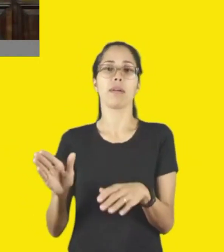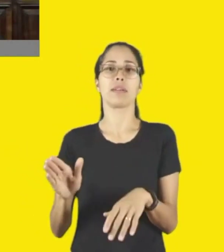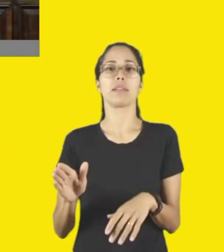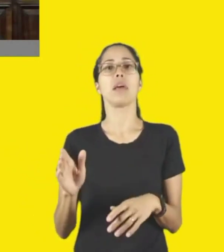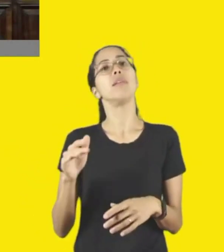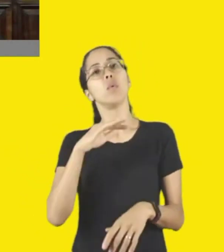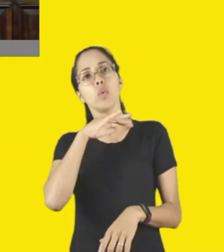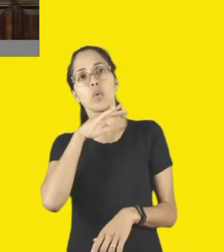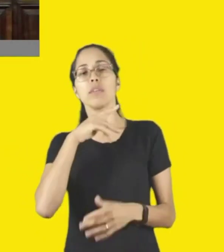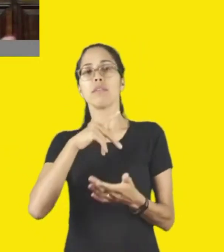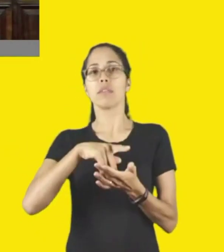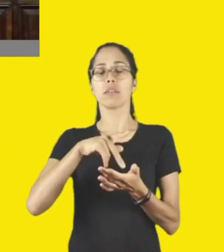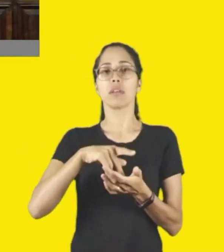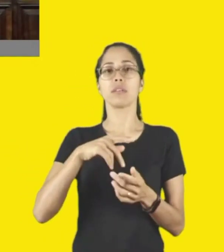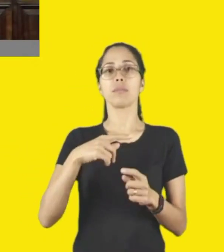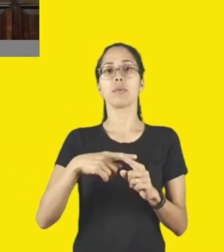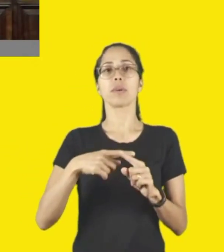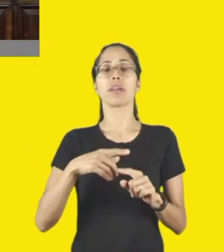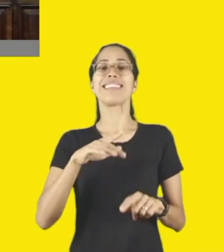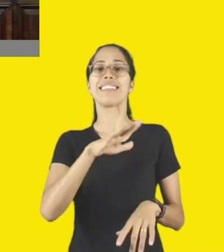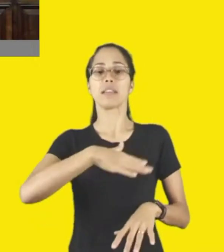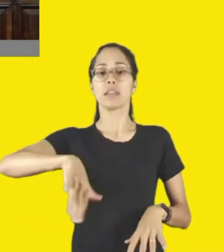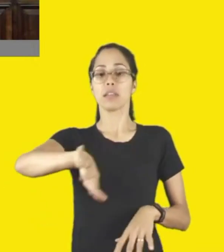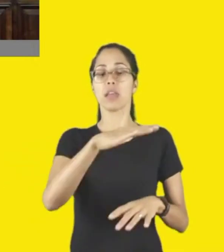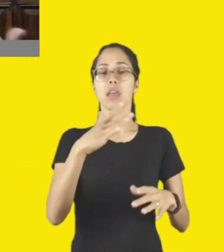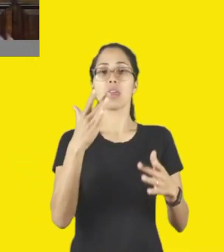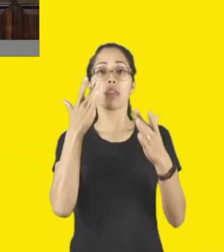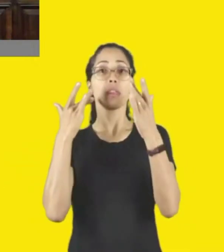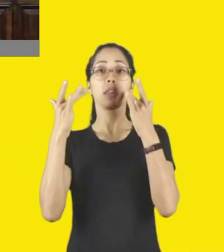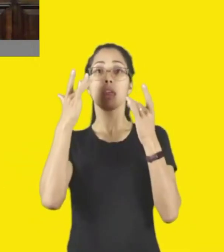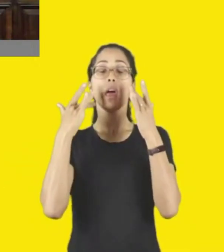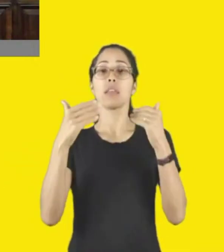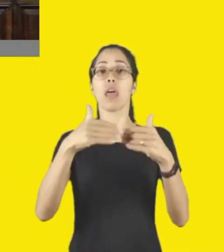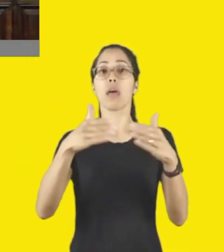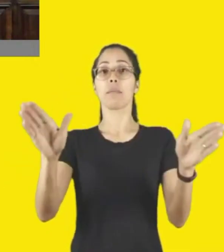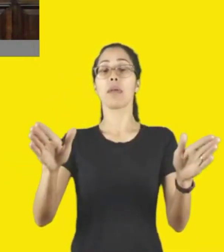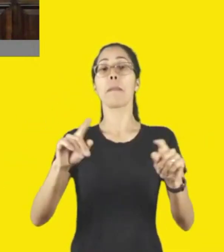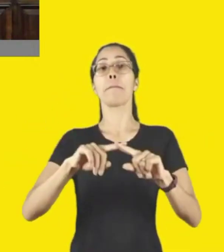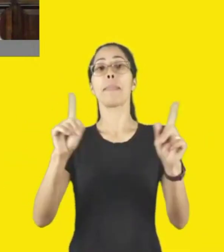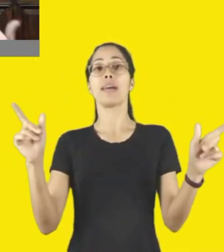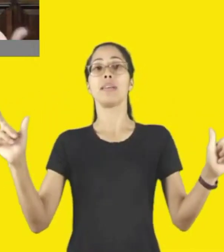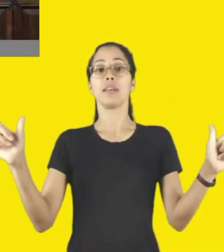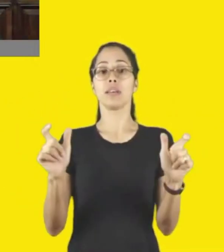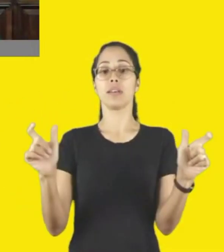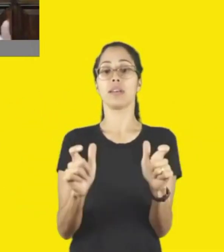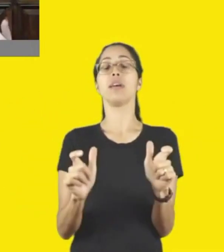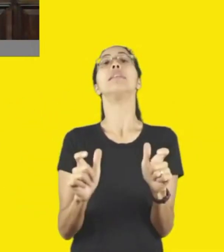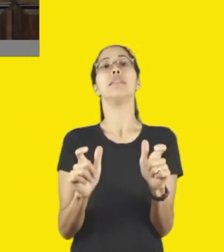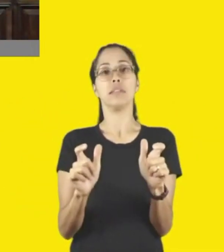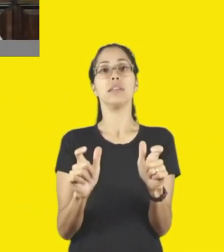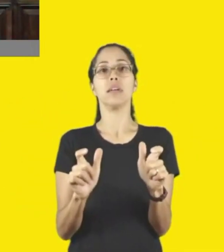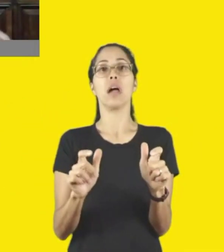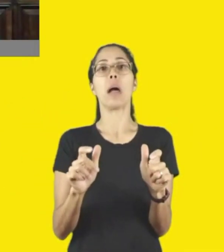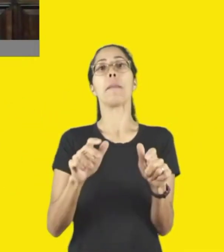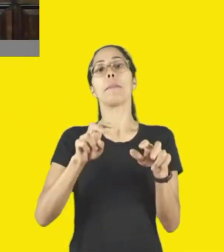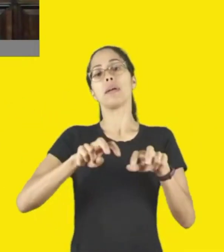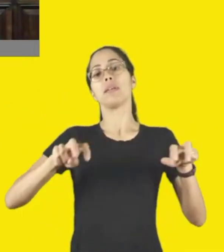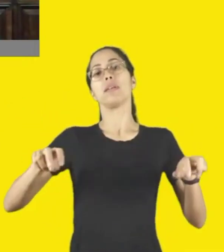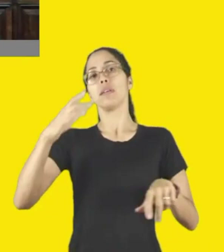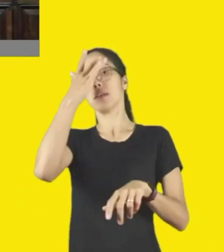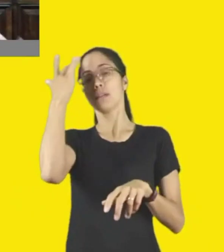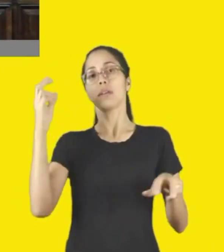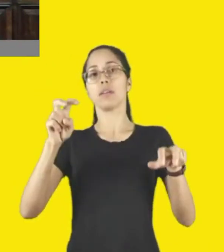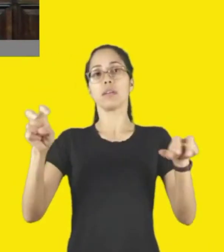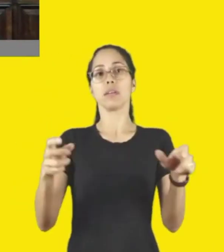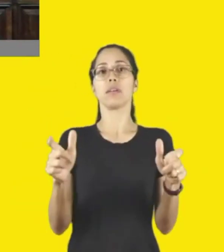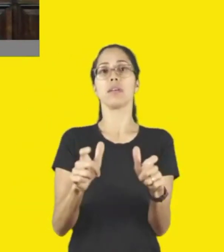teatro aberto, mas sessões foram diminuídas para que pudesse lotar a sessão. Então, assim, a gente precisa voltar a criar o hábito